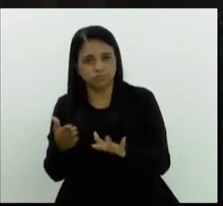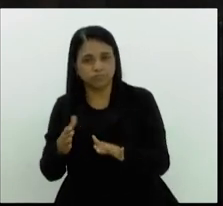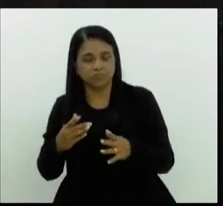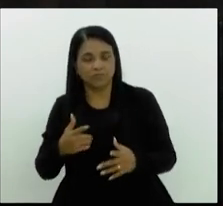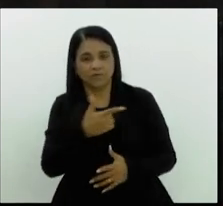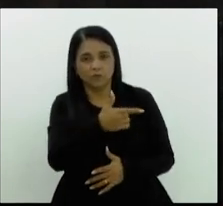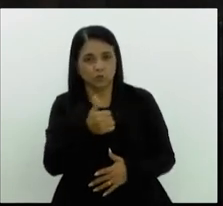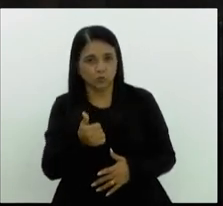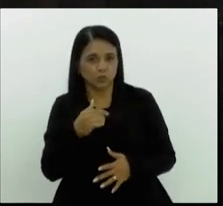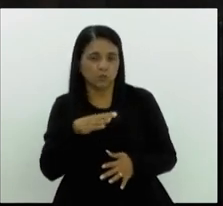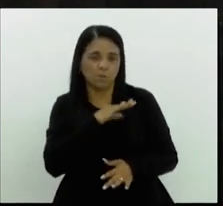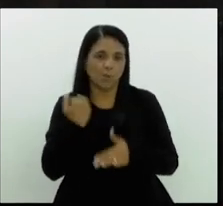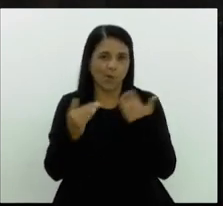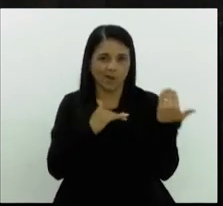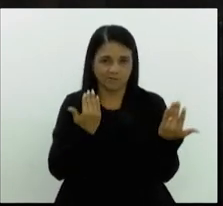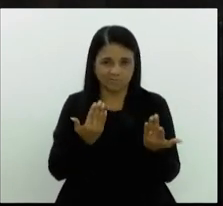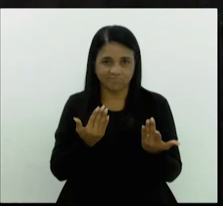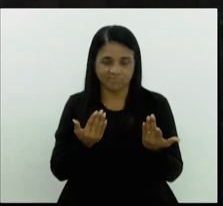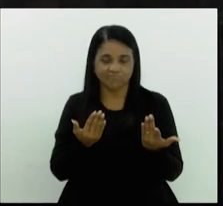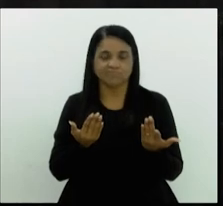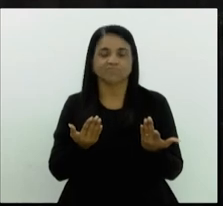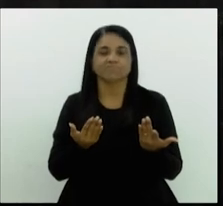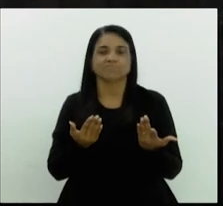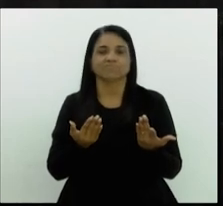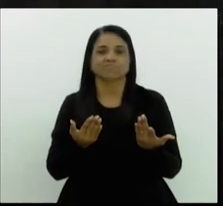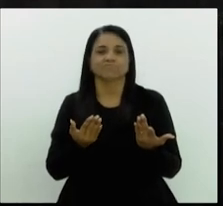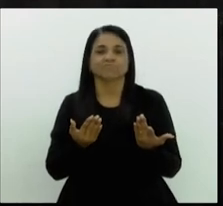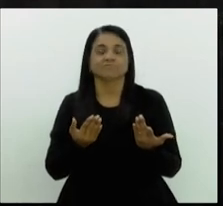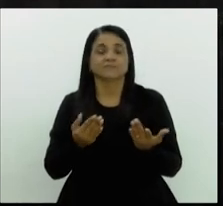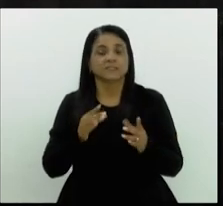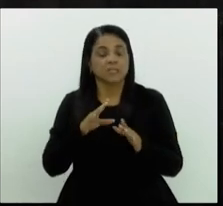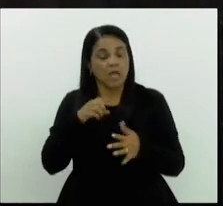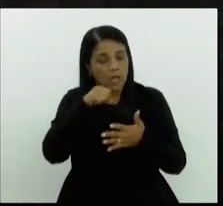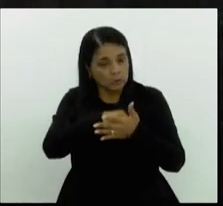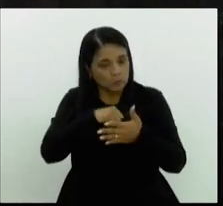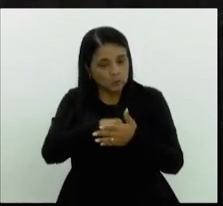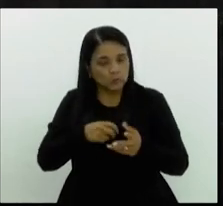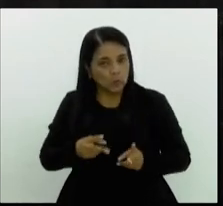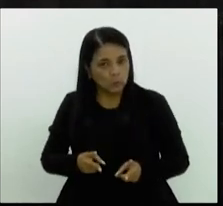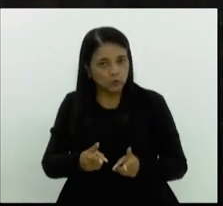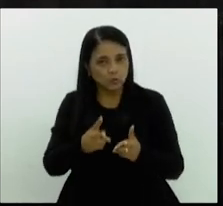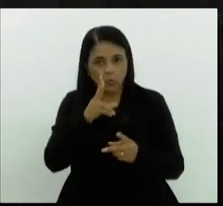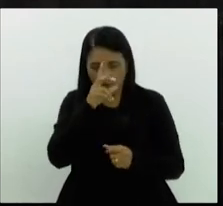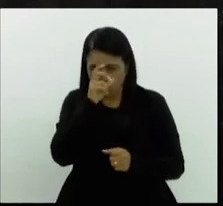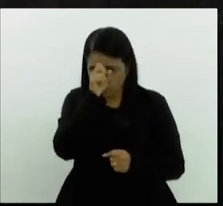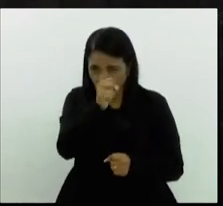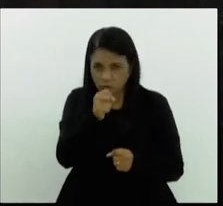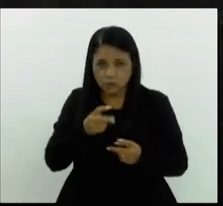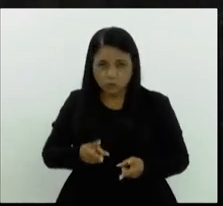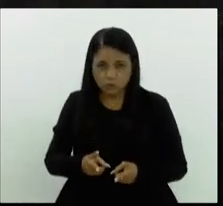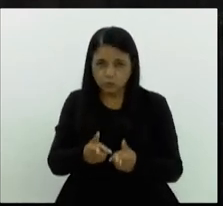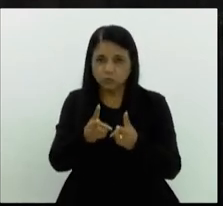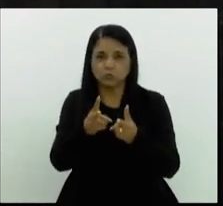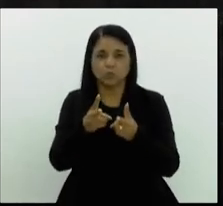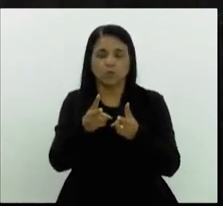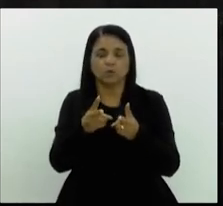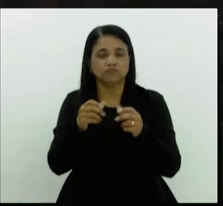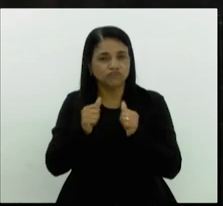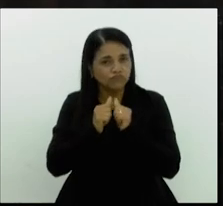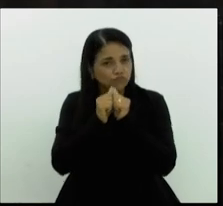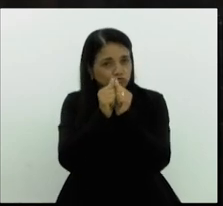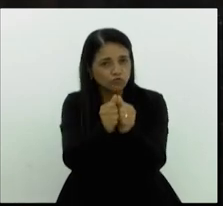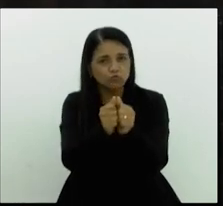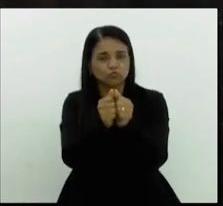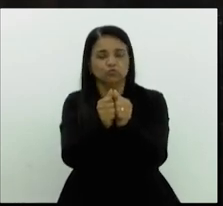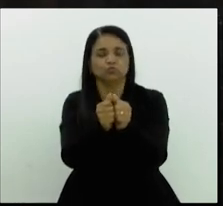que as suas lutas, que a sua força continuem firme e quero dizer que nós estamos juntos